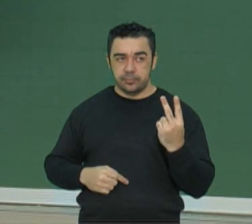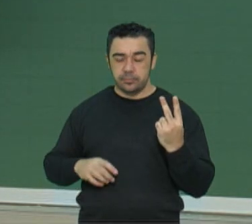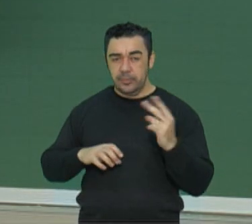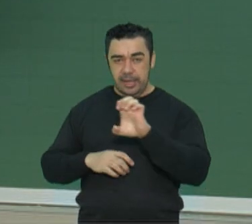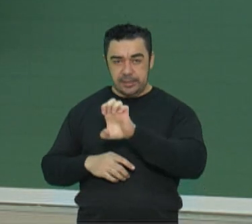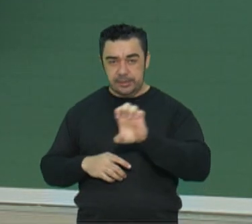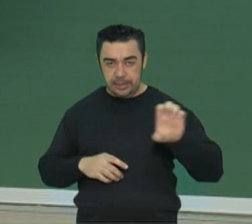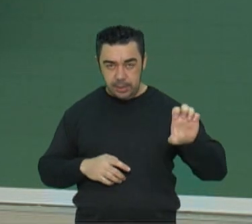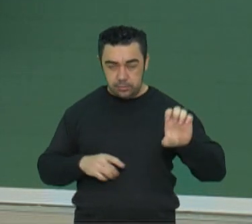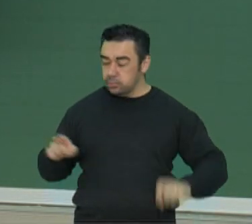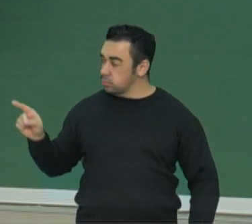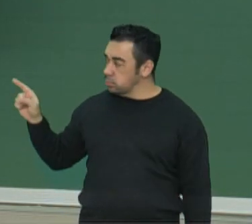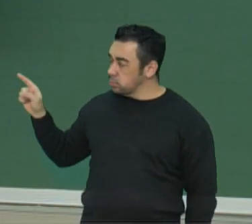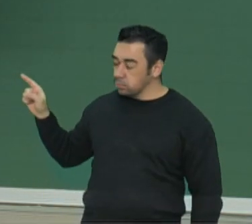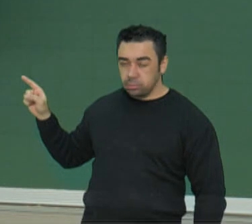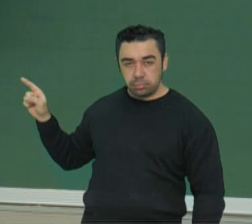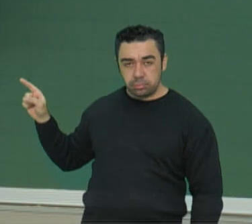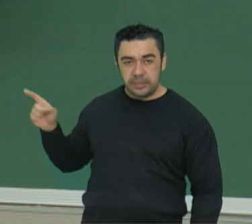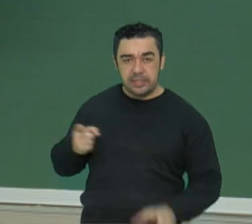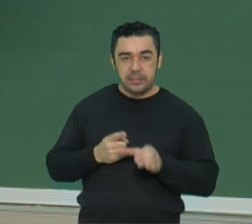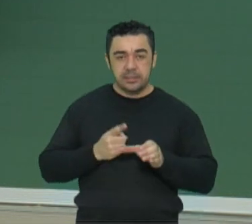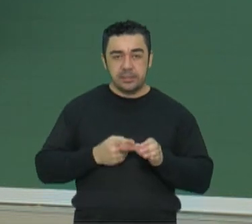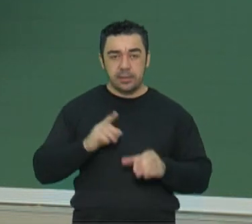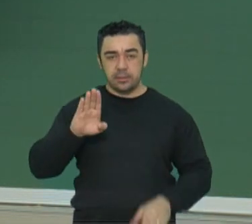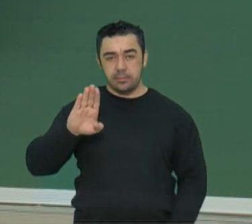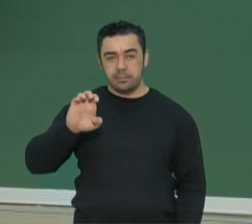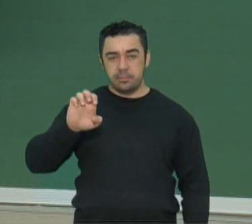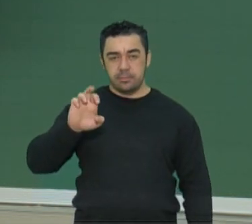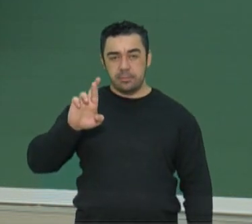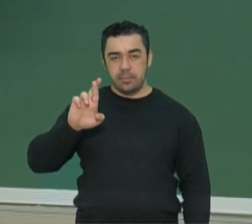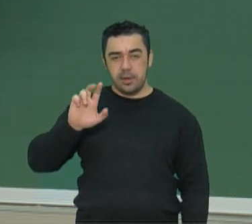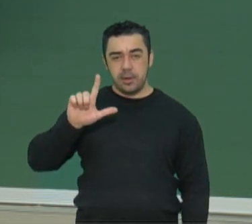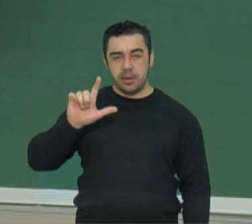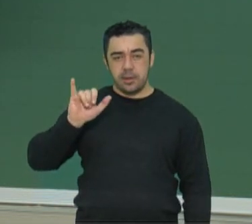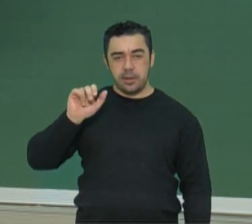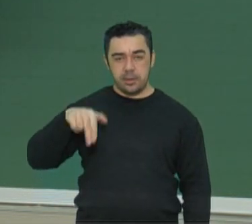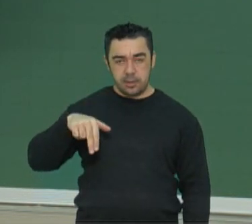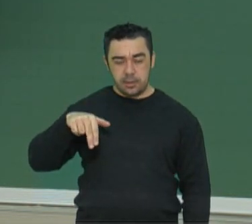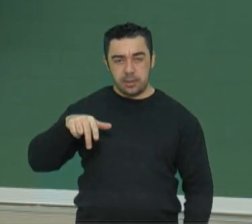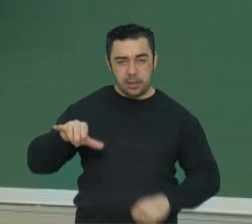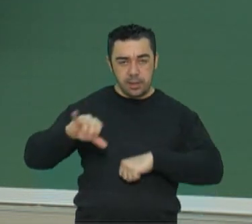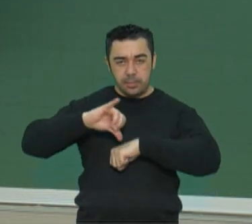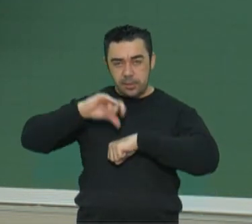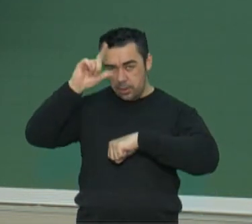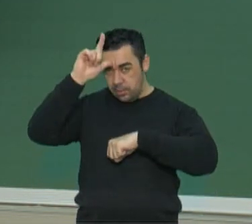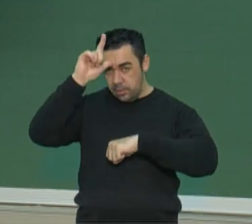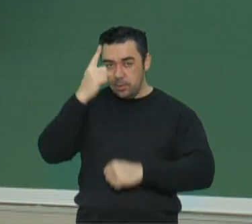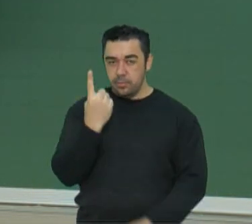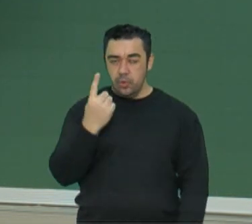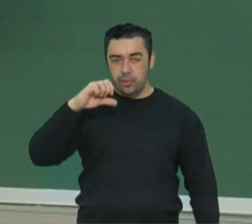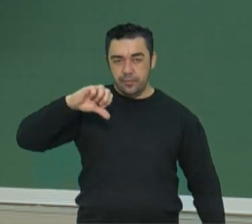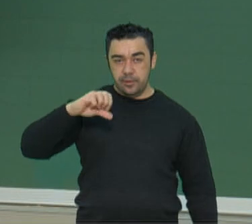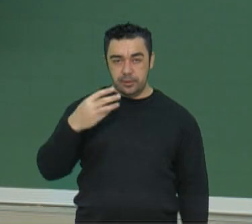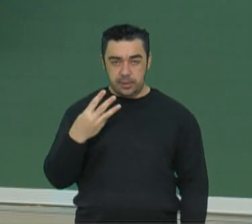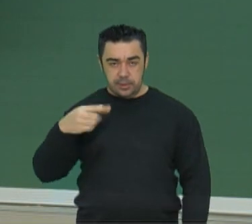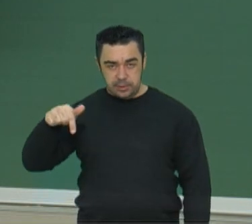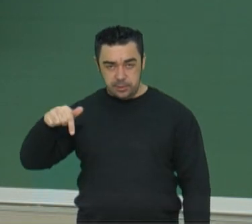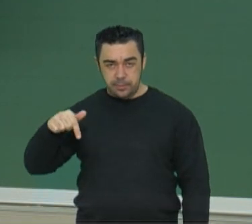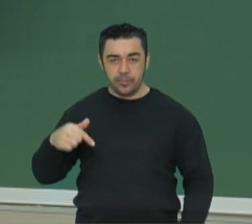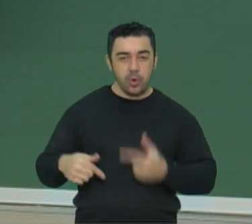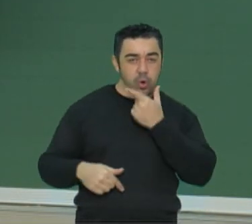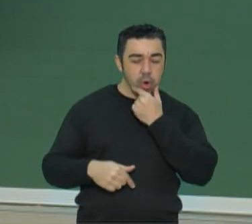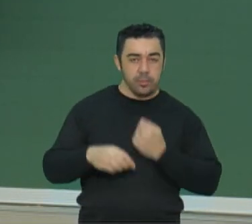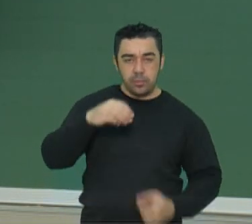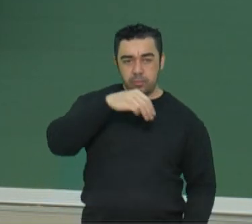esquerdo é a cidade de Berlim, capital da Alemanha, em 1937. Você tem Benito